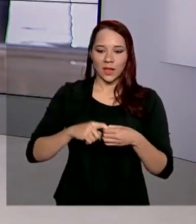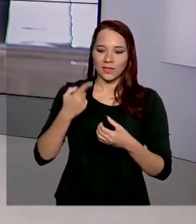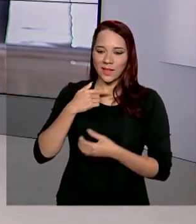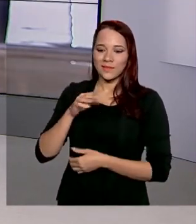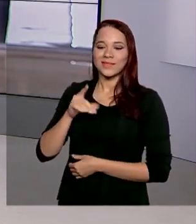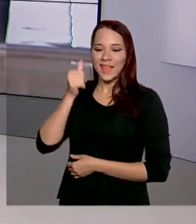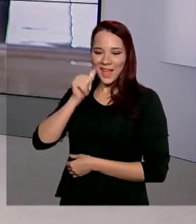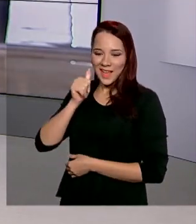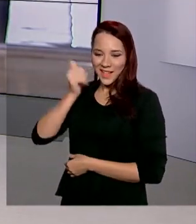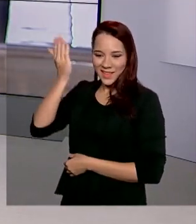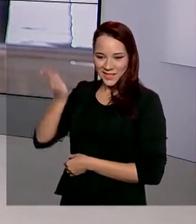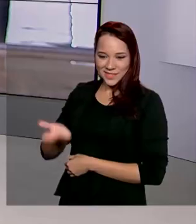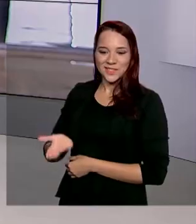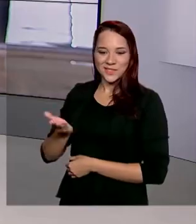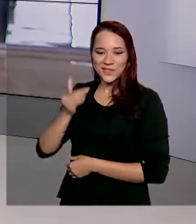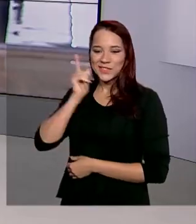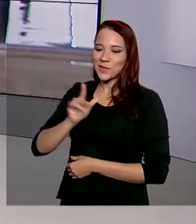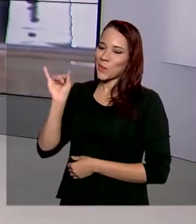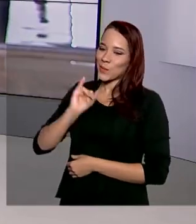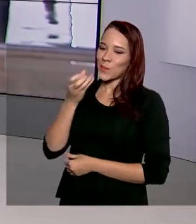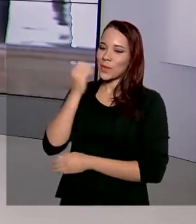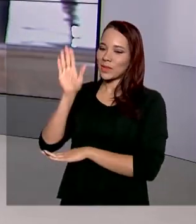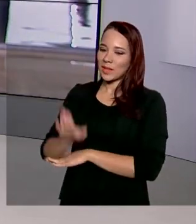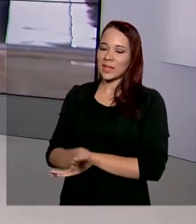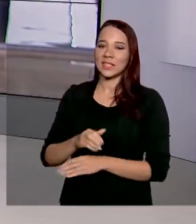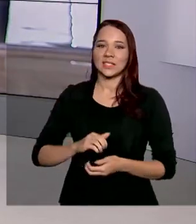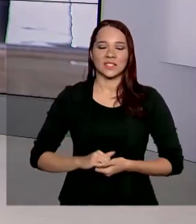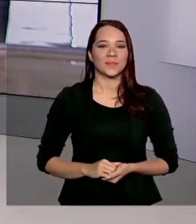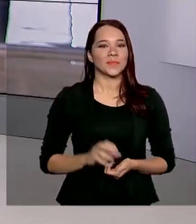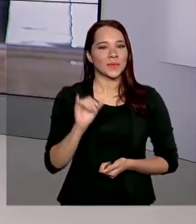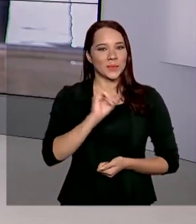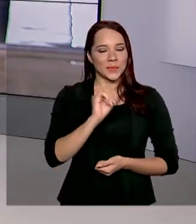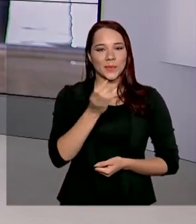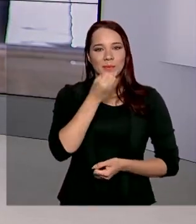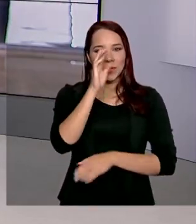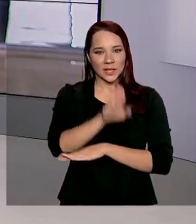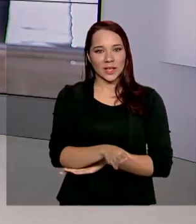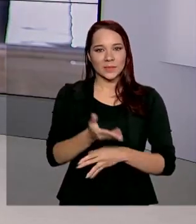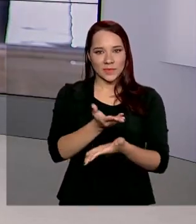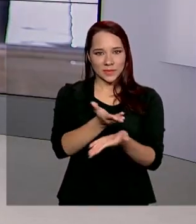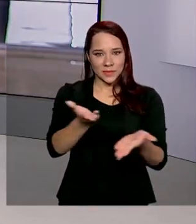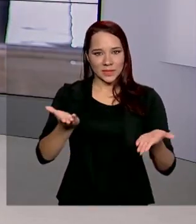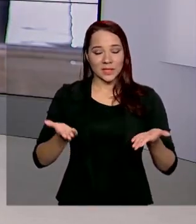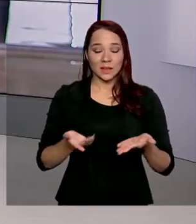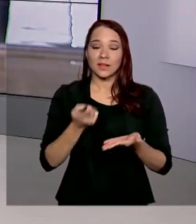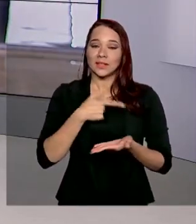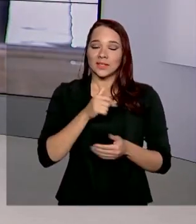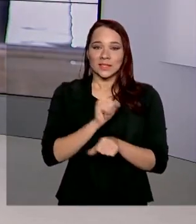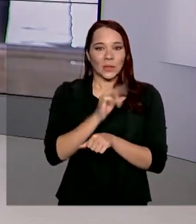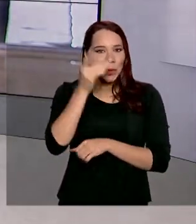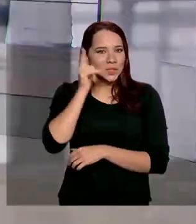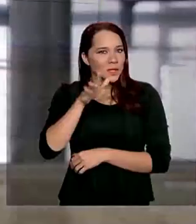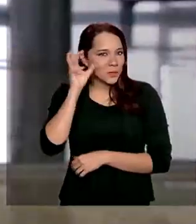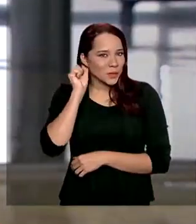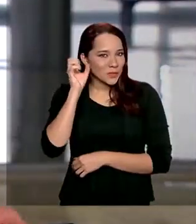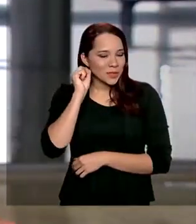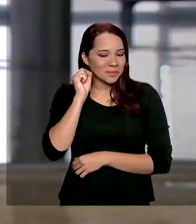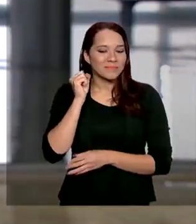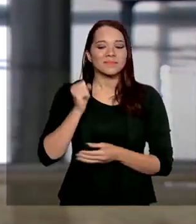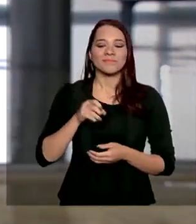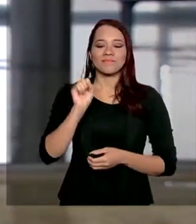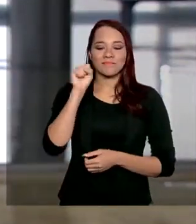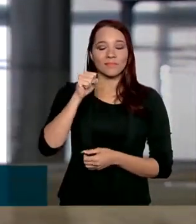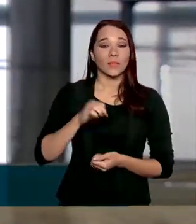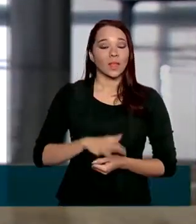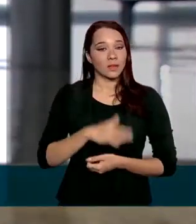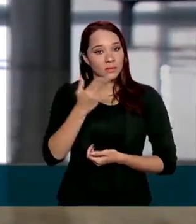Daniele Popov, então ao vivo. Oi, Daniele, boa tarde. Oi, Mariana, boa tarde para você, boa tarde a todos, espero que vocês estejam me ouvindo. Então, como você